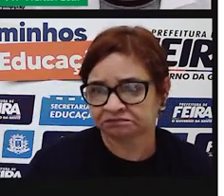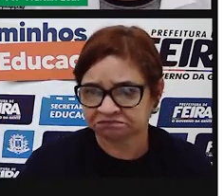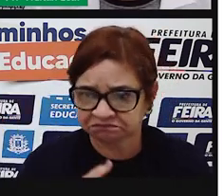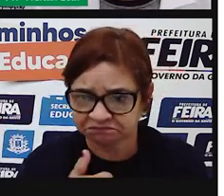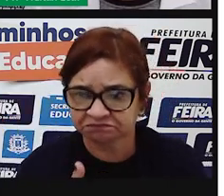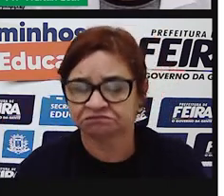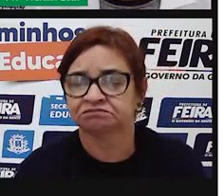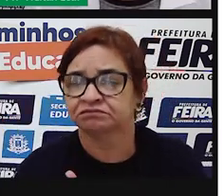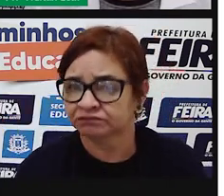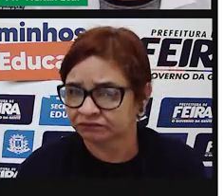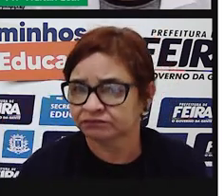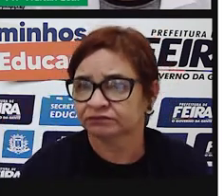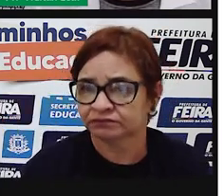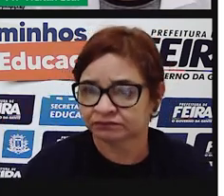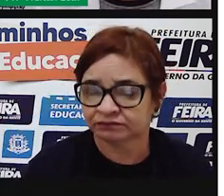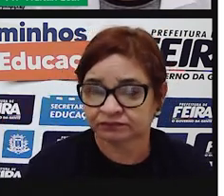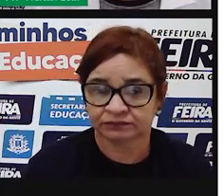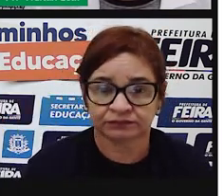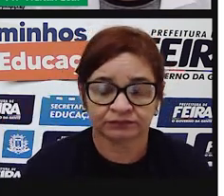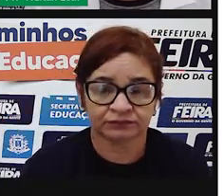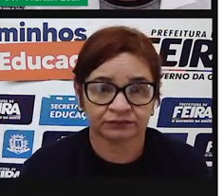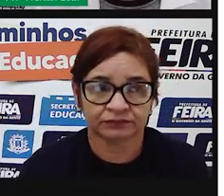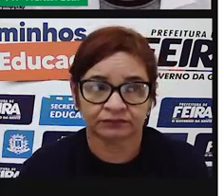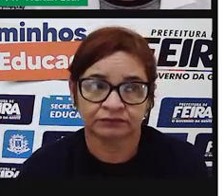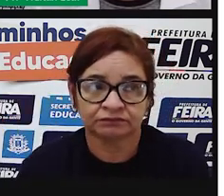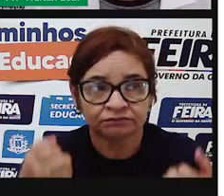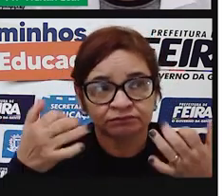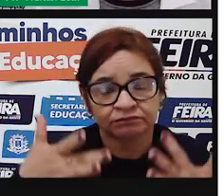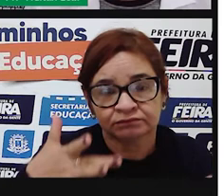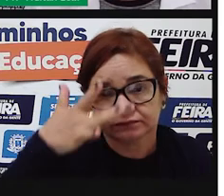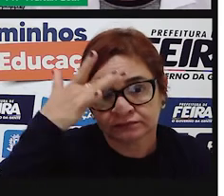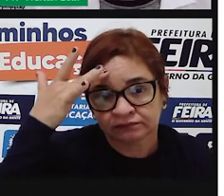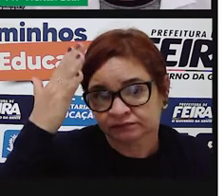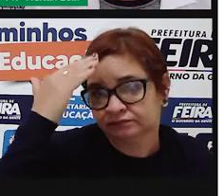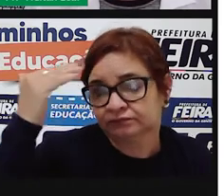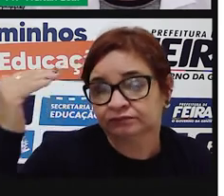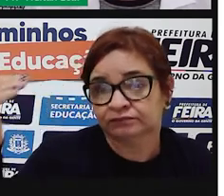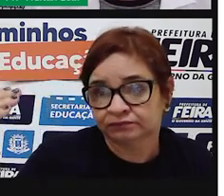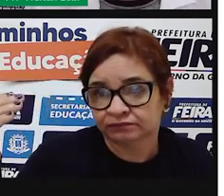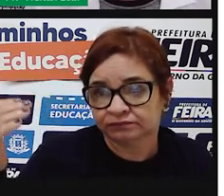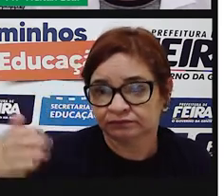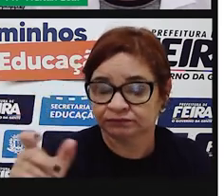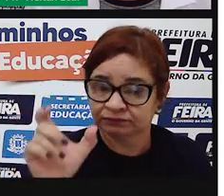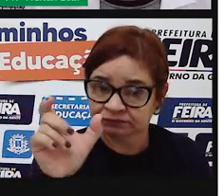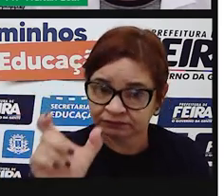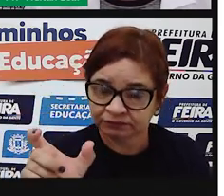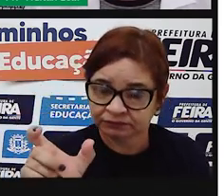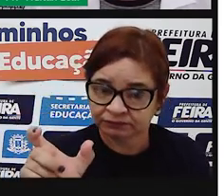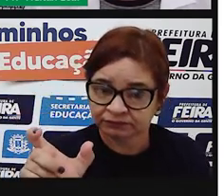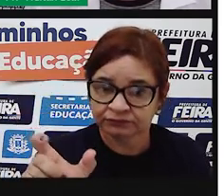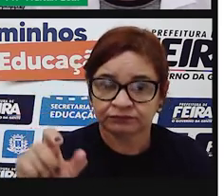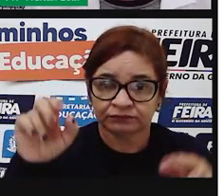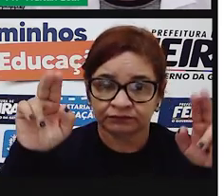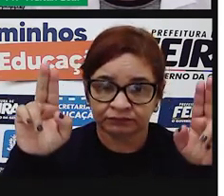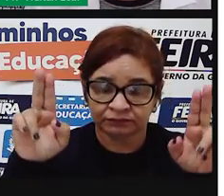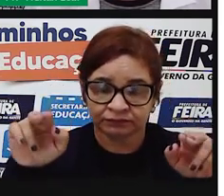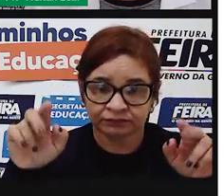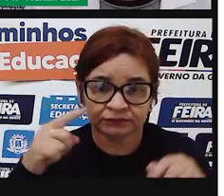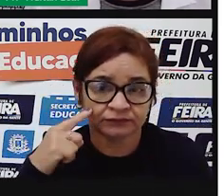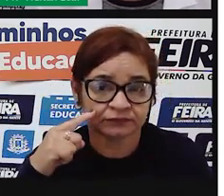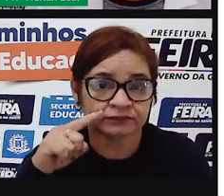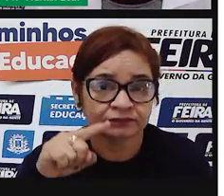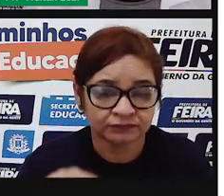que não é do vocabulário português, é uma palavra inglesa, ela está levando as aspas para que